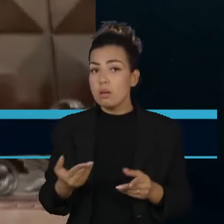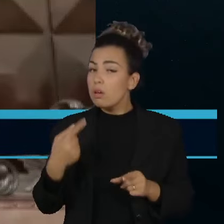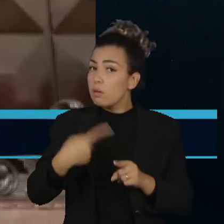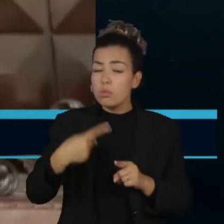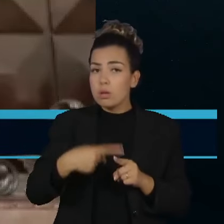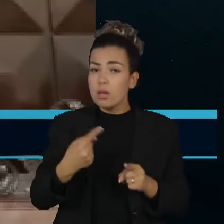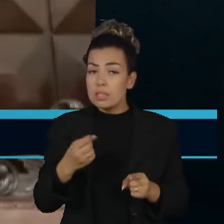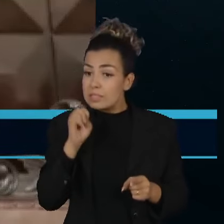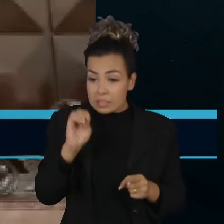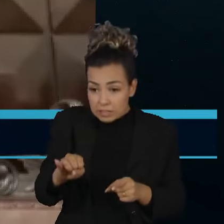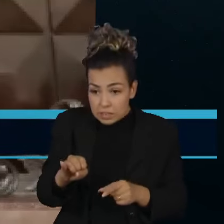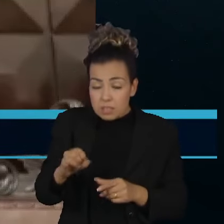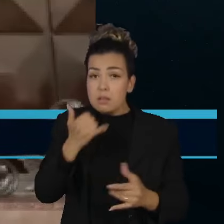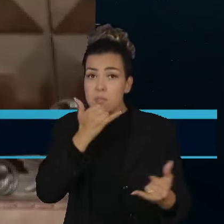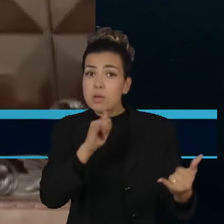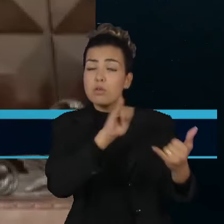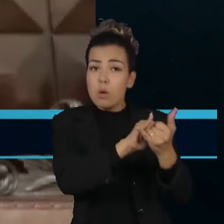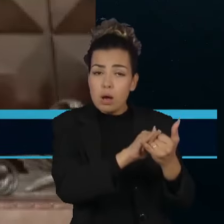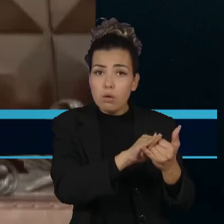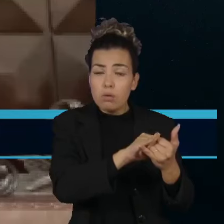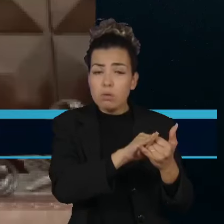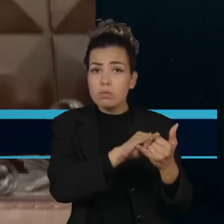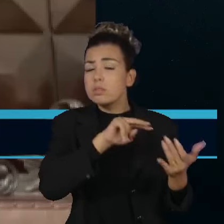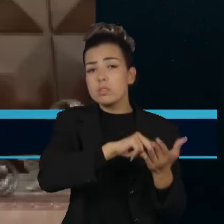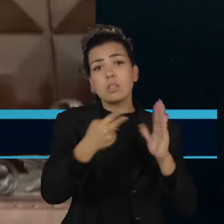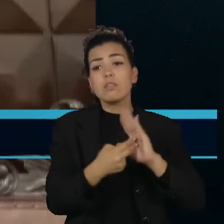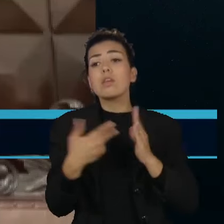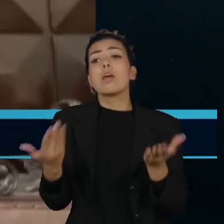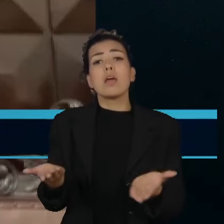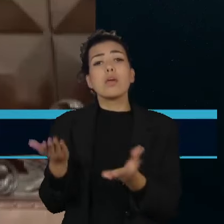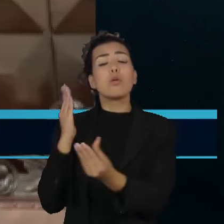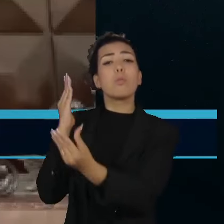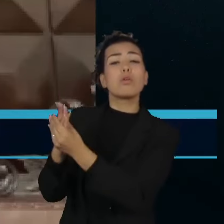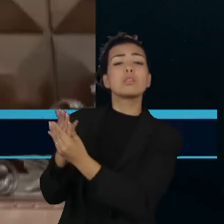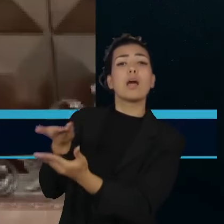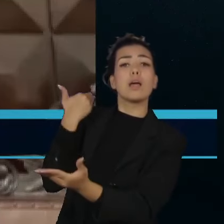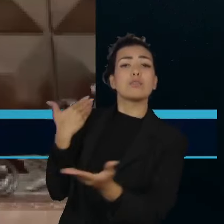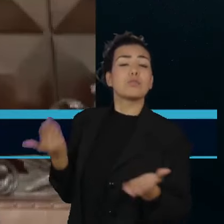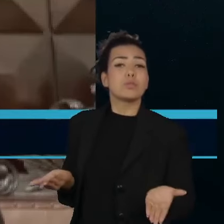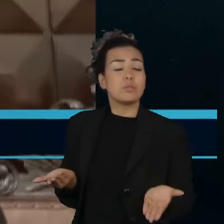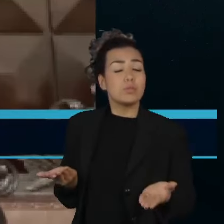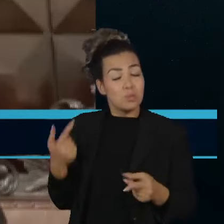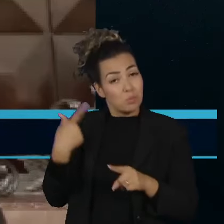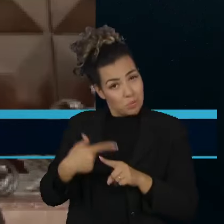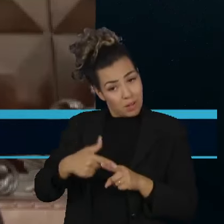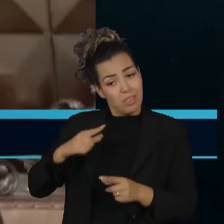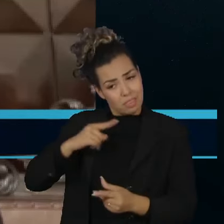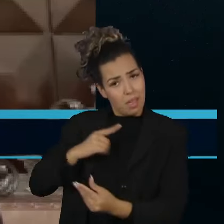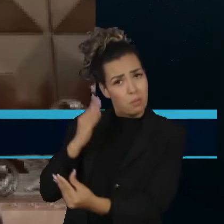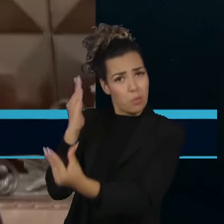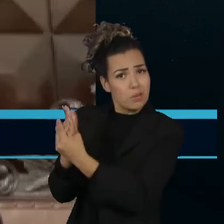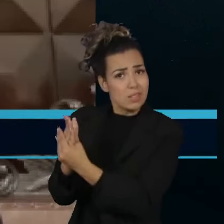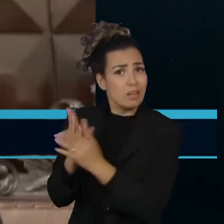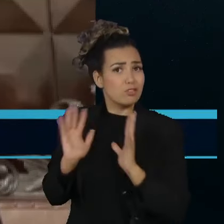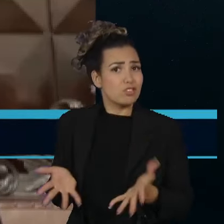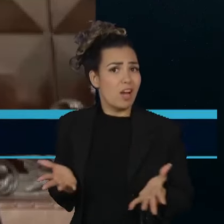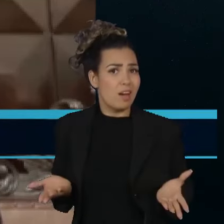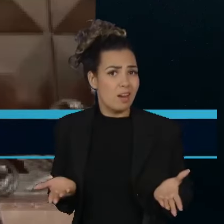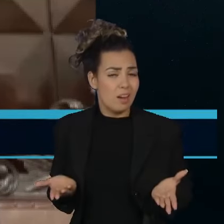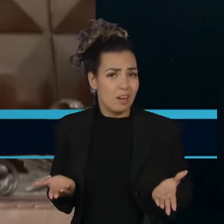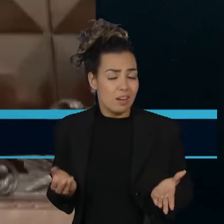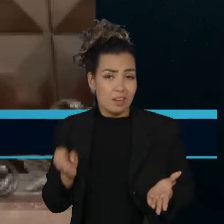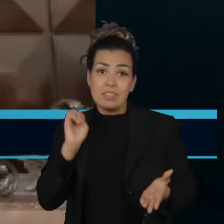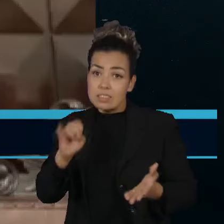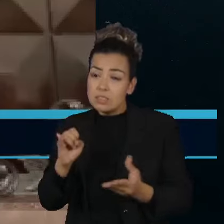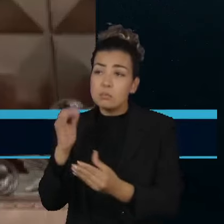inconstitucionalidade, que é uma ação judicial, através da qual o Supremo Tribunal Federal firmará seu entendimento